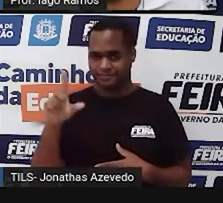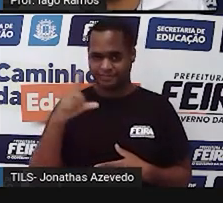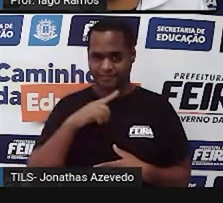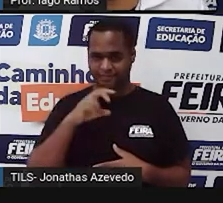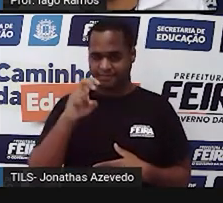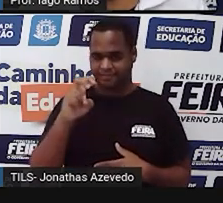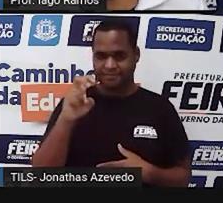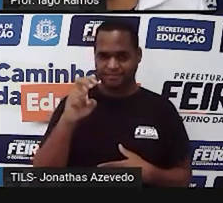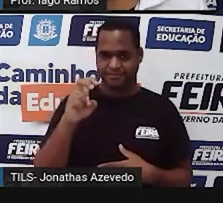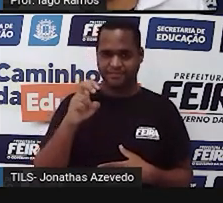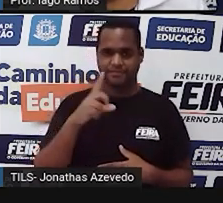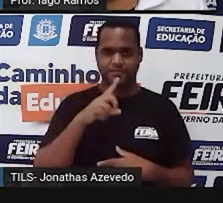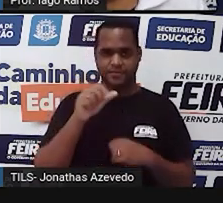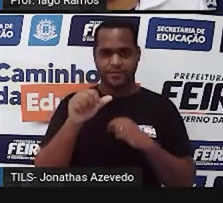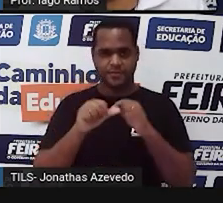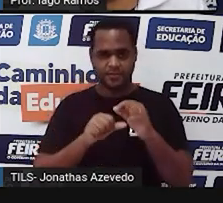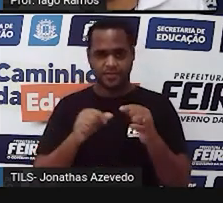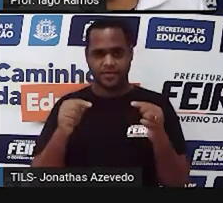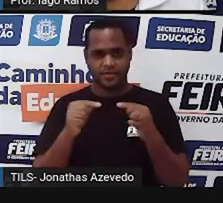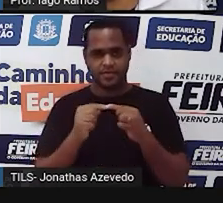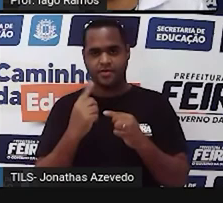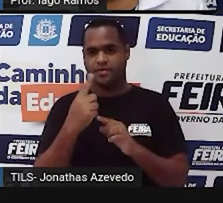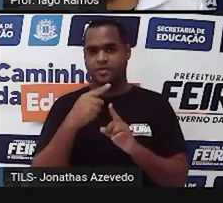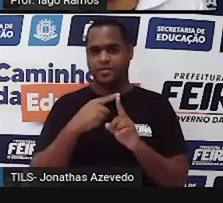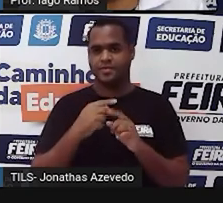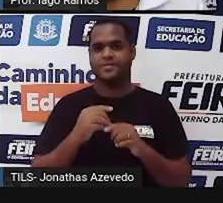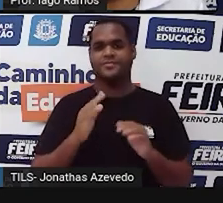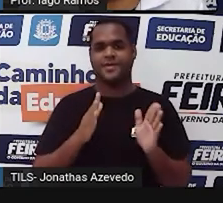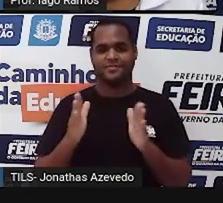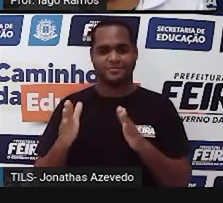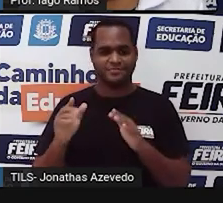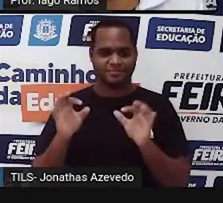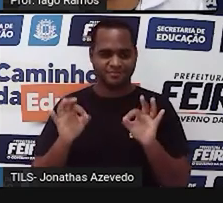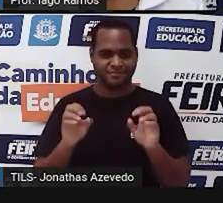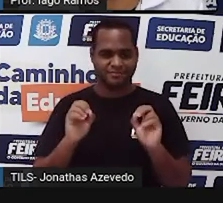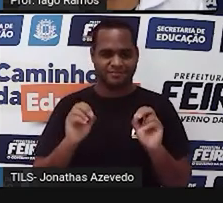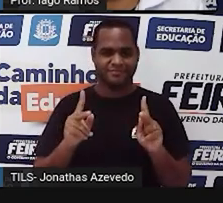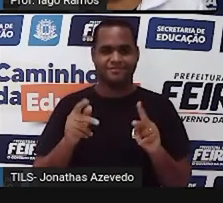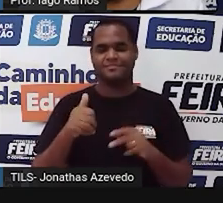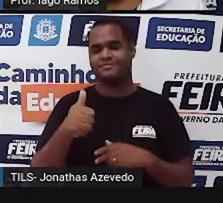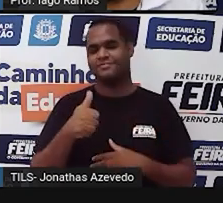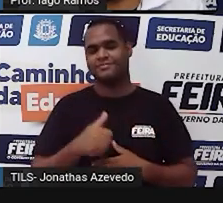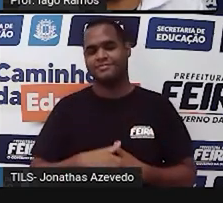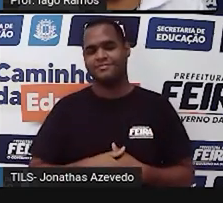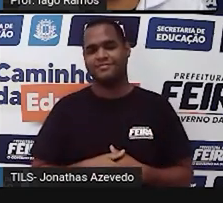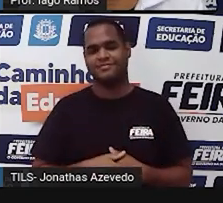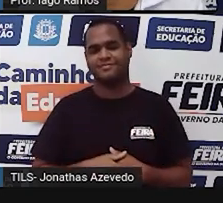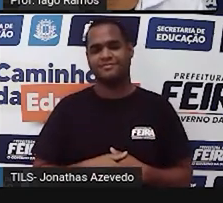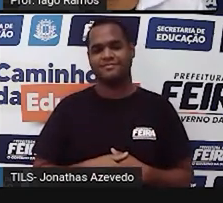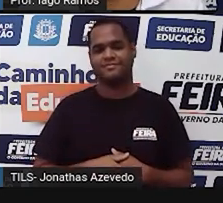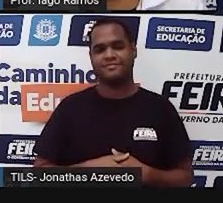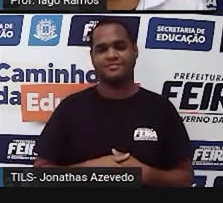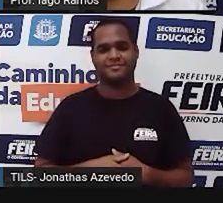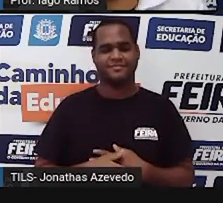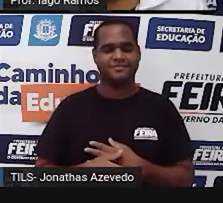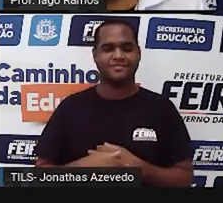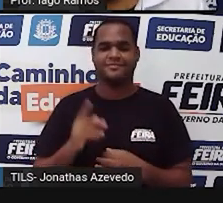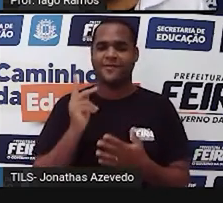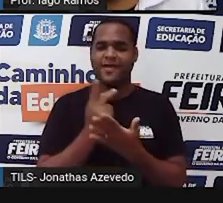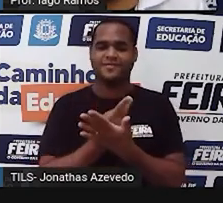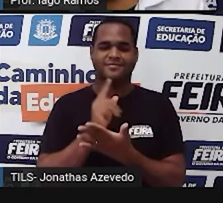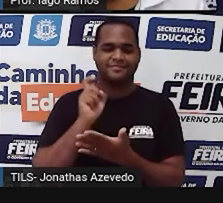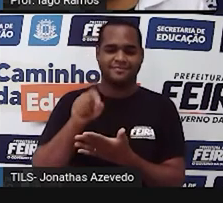Desculpa. Para transformar a igualdade. Não, essa já foi. Aqui, pronto. Aí, foi eu que cliquei errado, né?